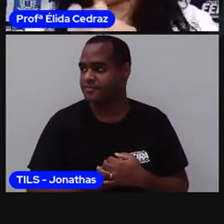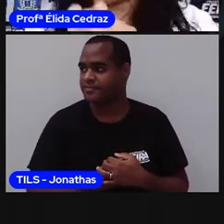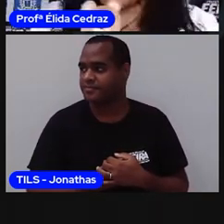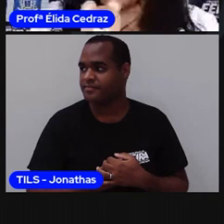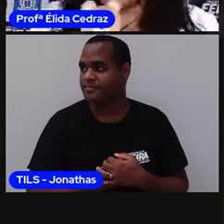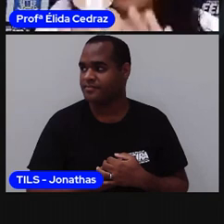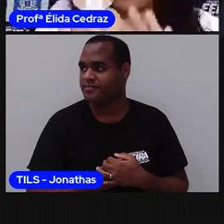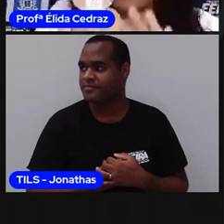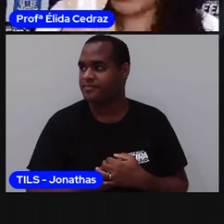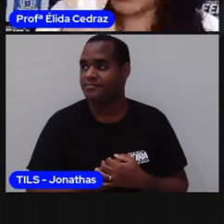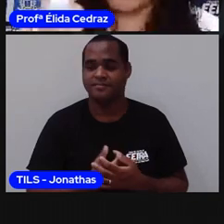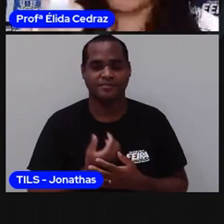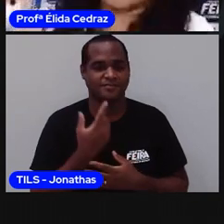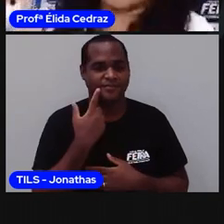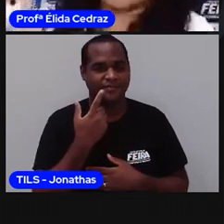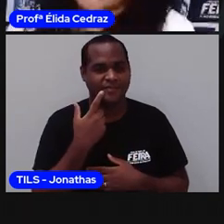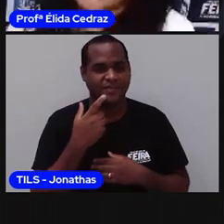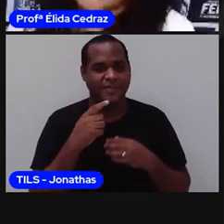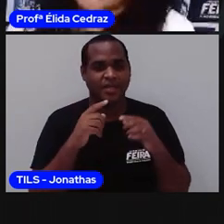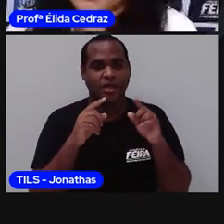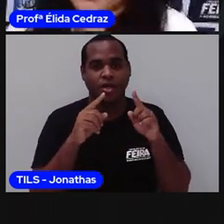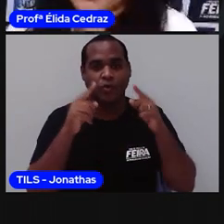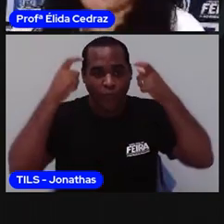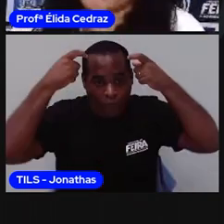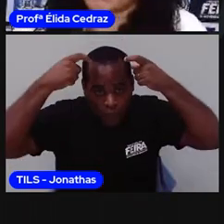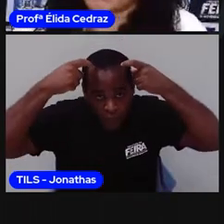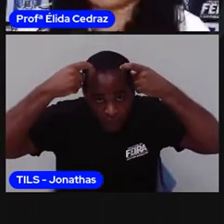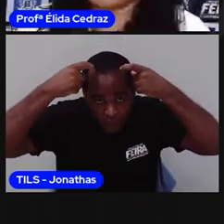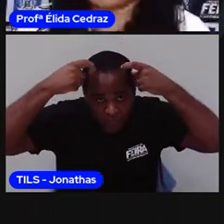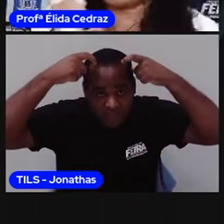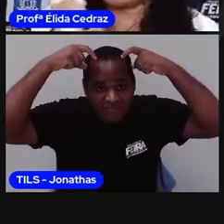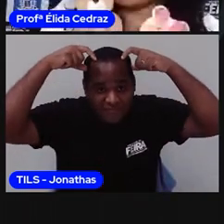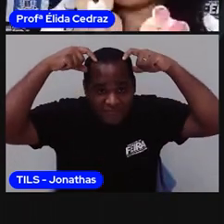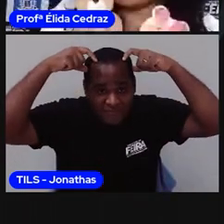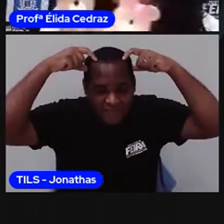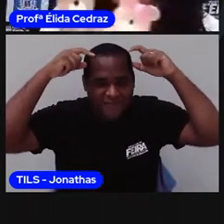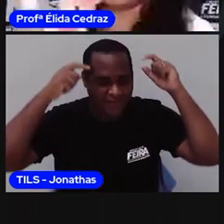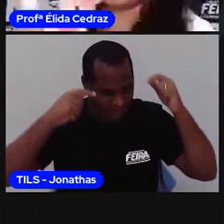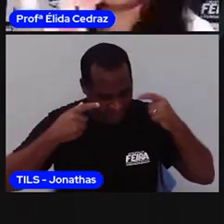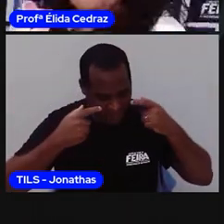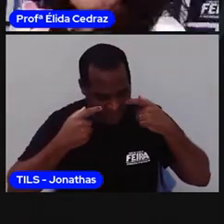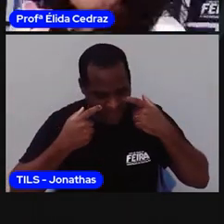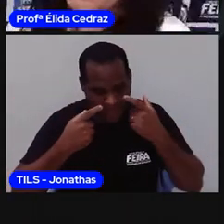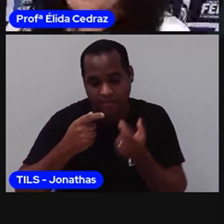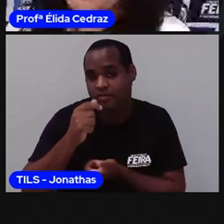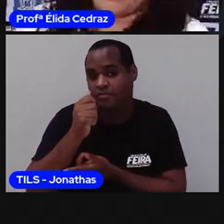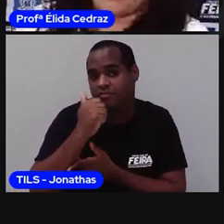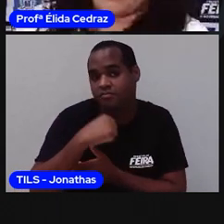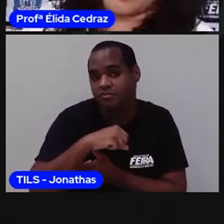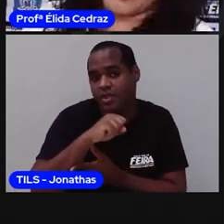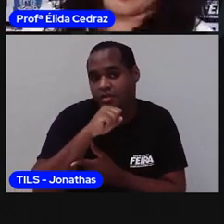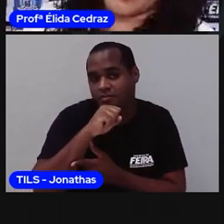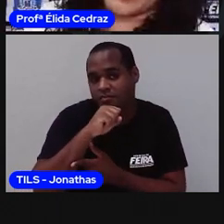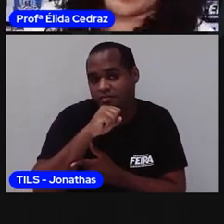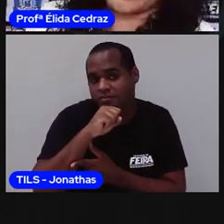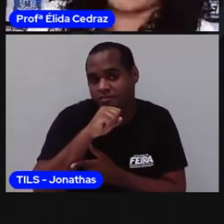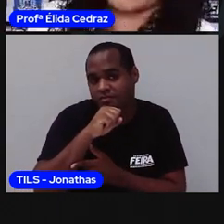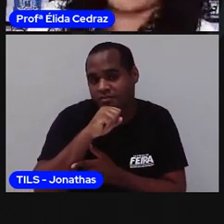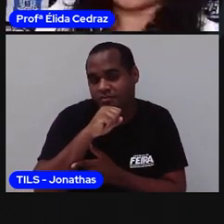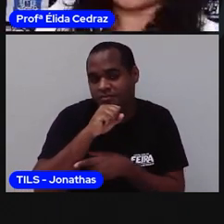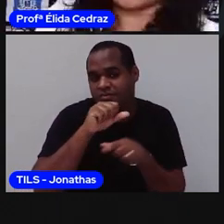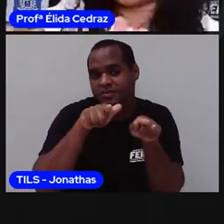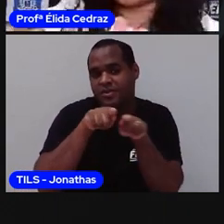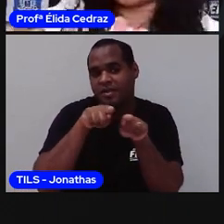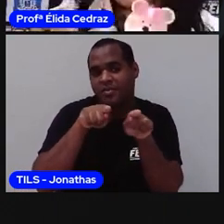O meu pequeno urso, ele tem a mamãe e ele